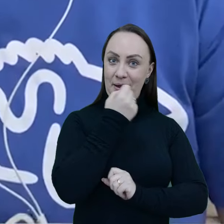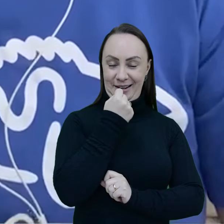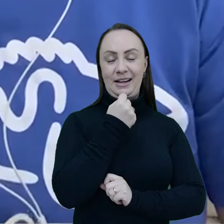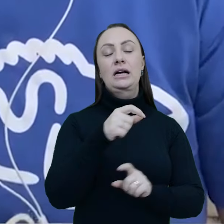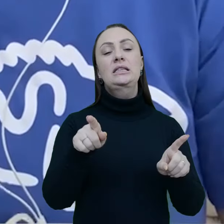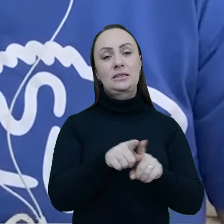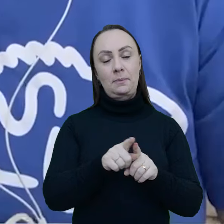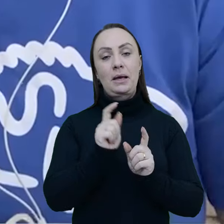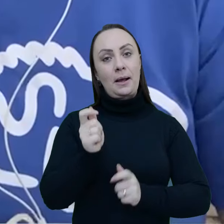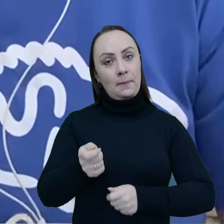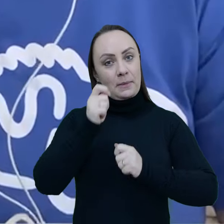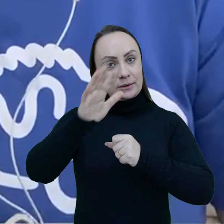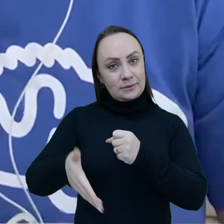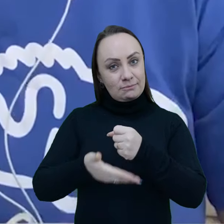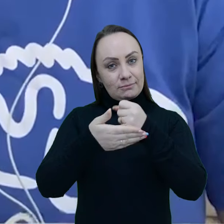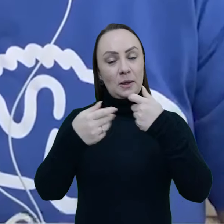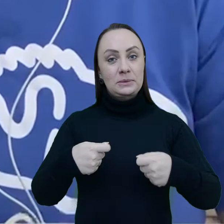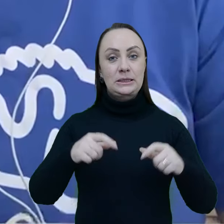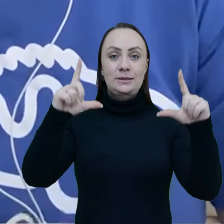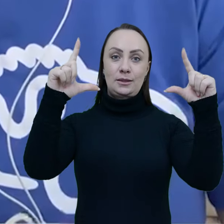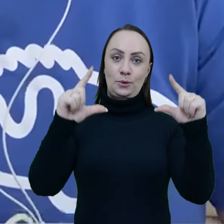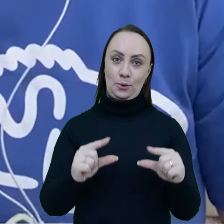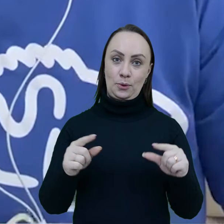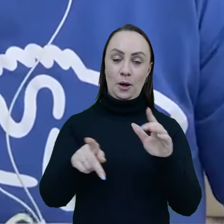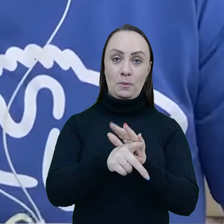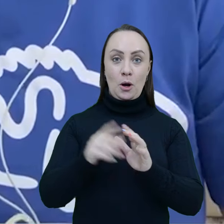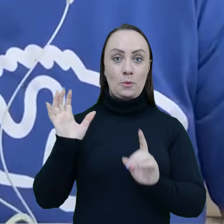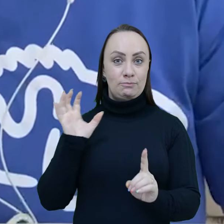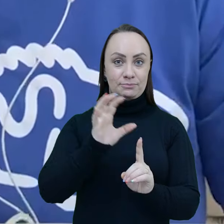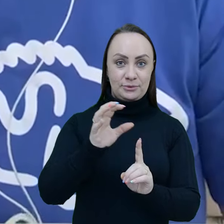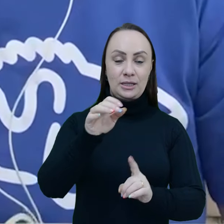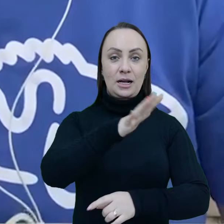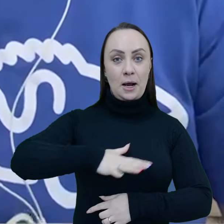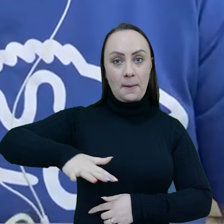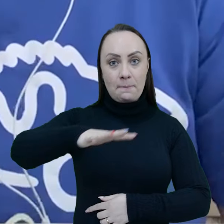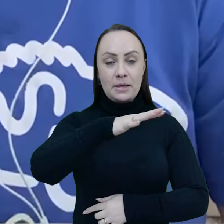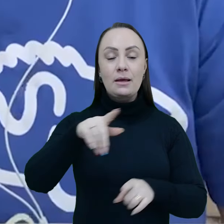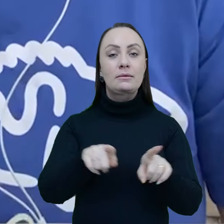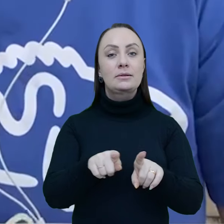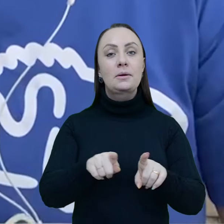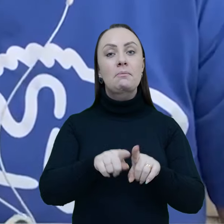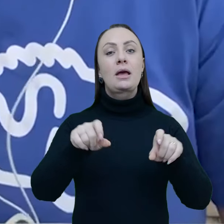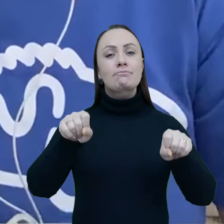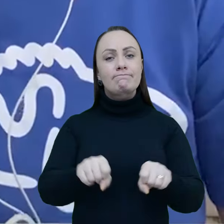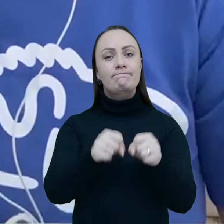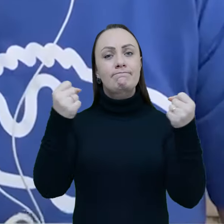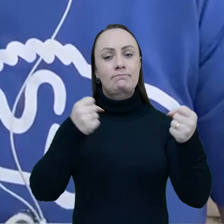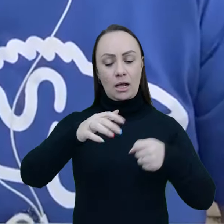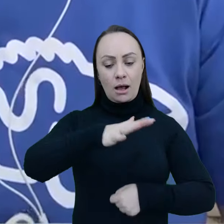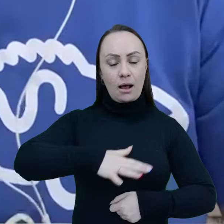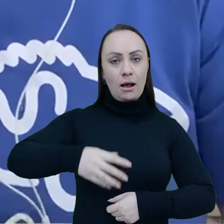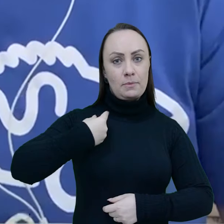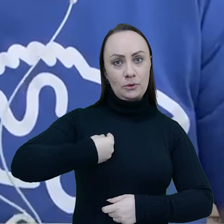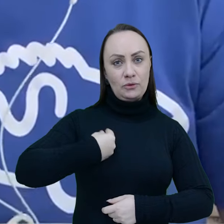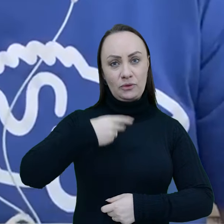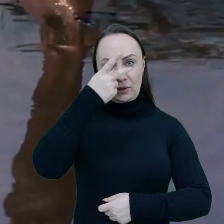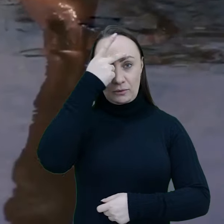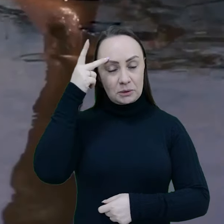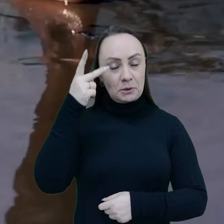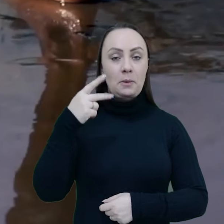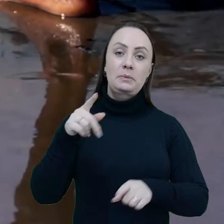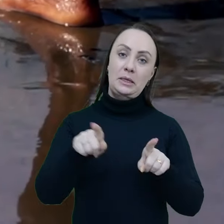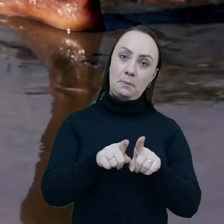ainda minimizar os impactos ao ecossistema, ao ambiente físico, minimizar a destruição de hábitats, poluição,